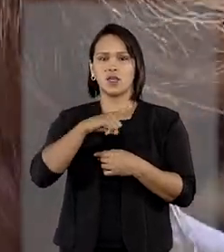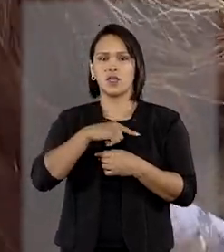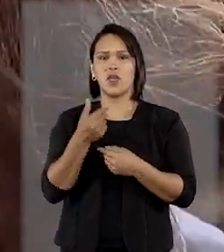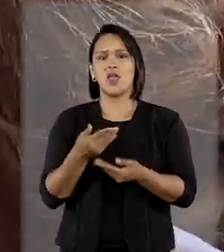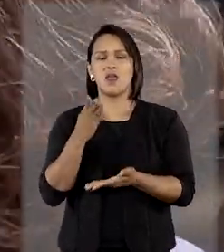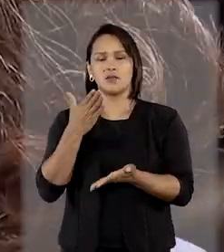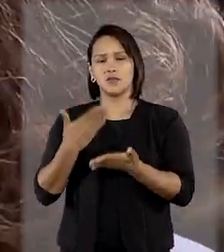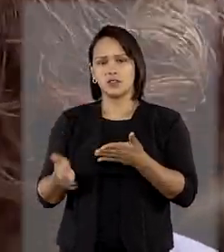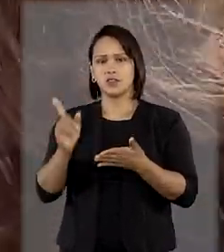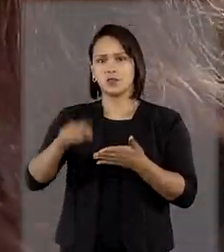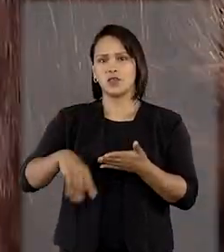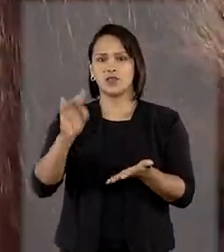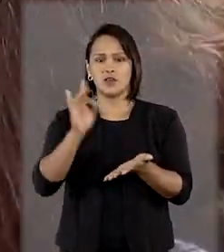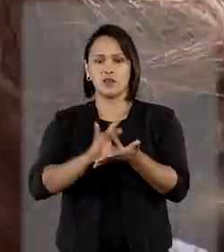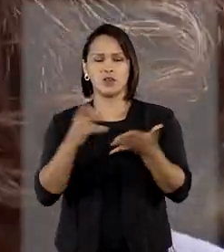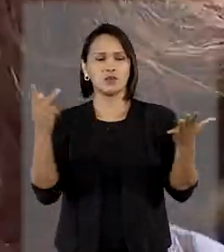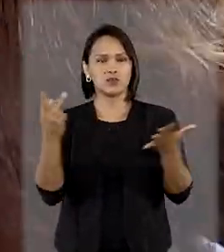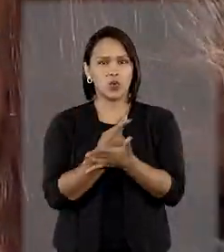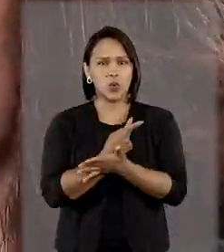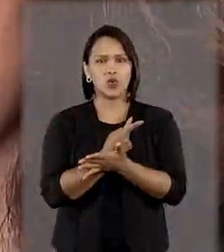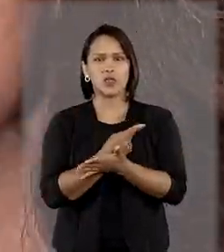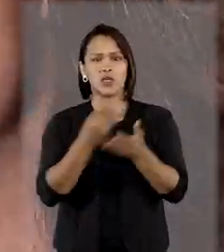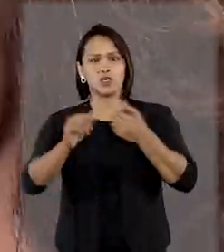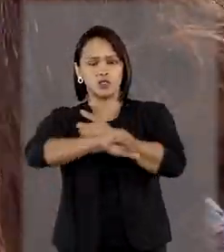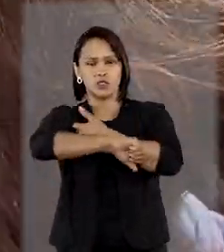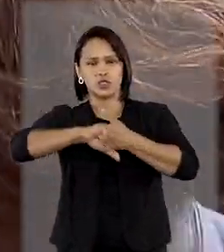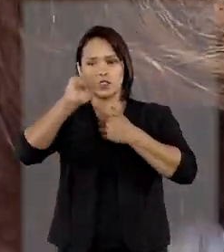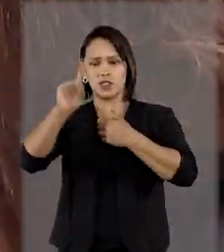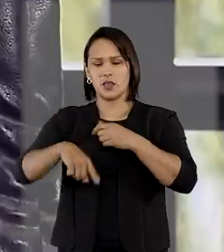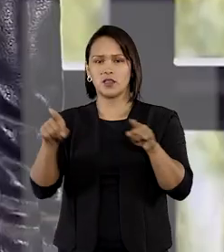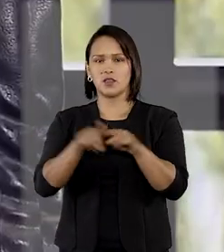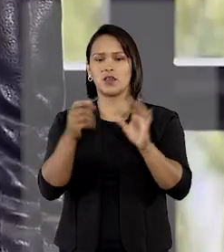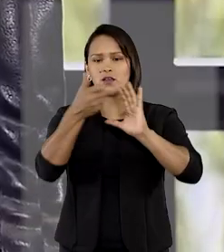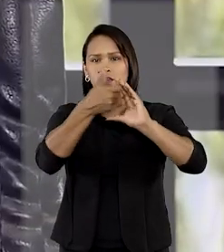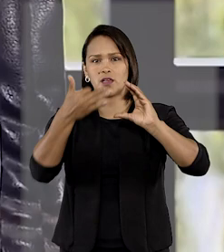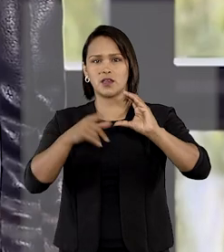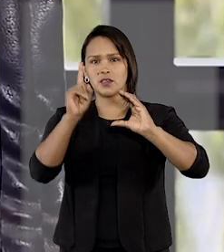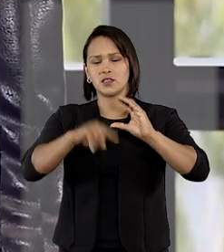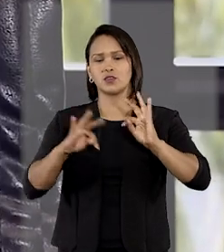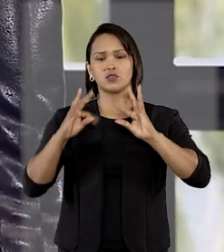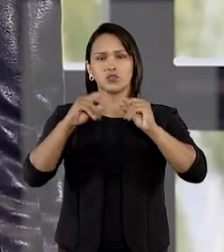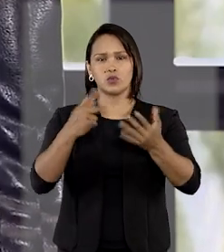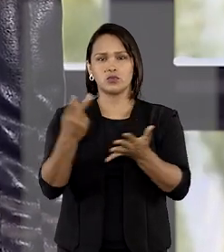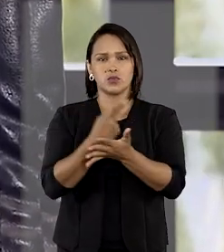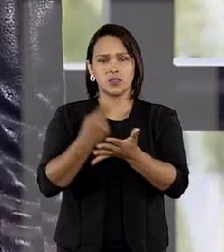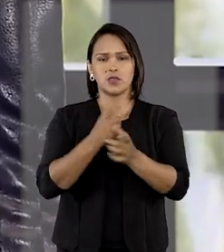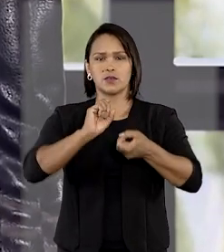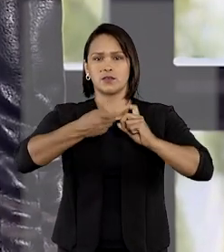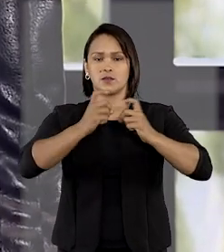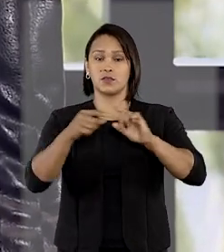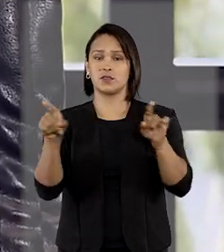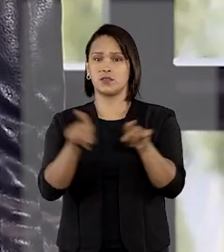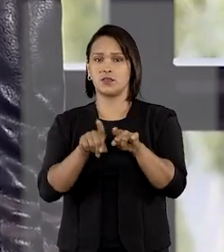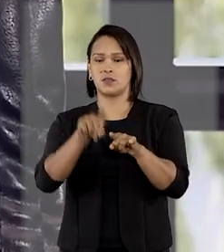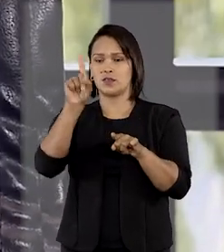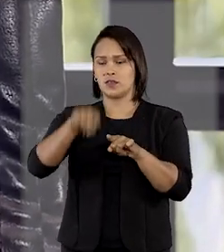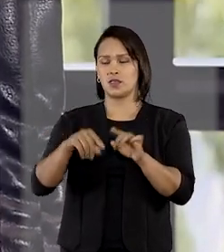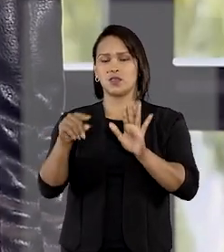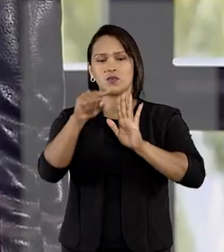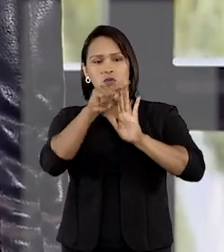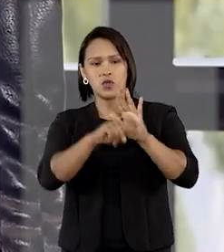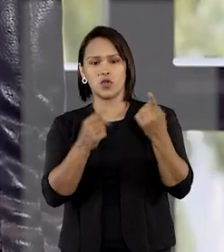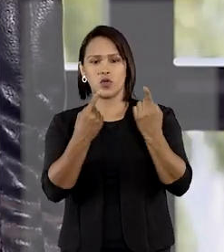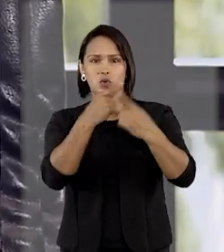ocorrência de dano ao erário na caracterização dos atos de improbidade administrativa que atentam contra os princípios da